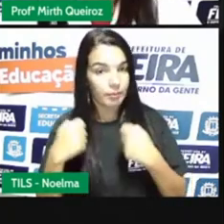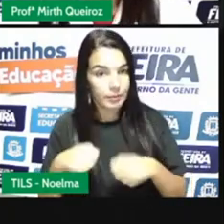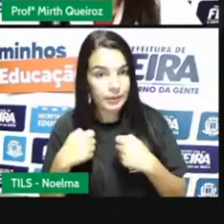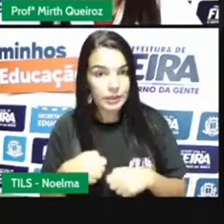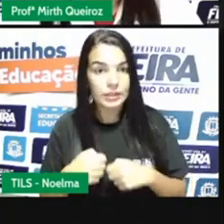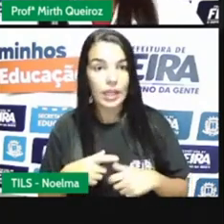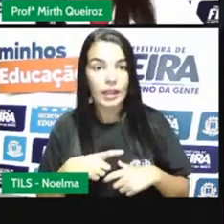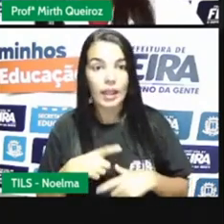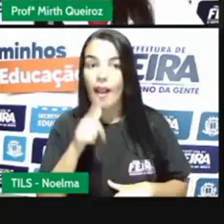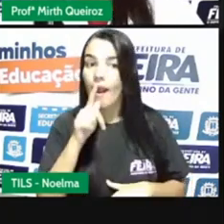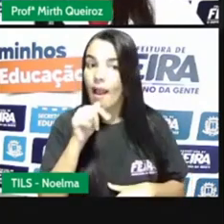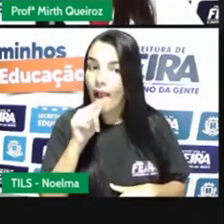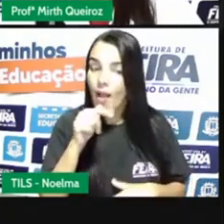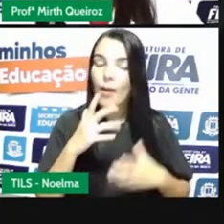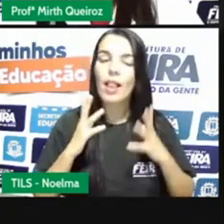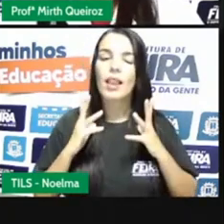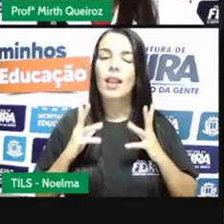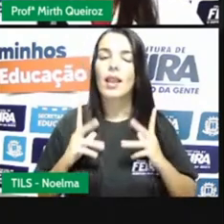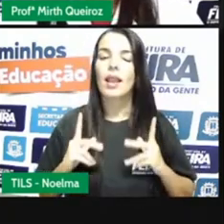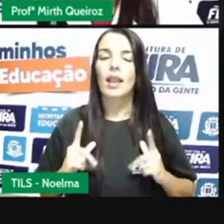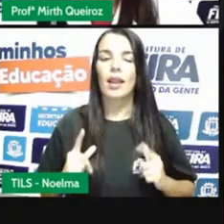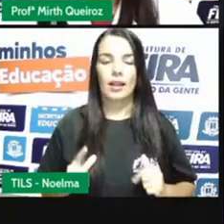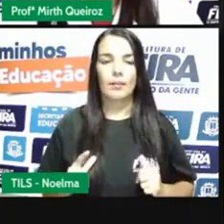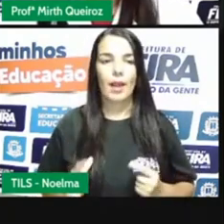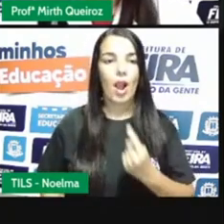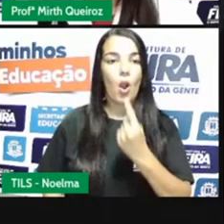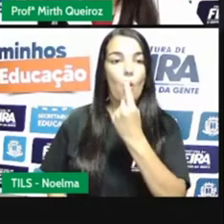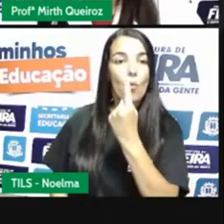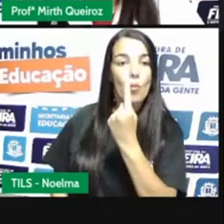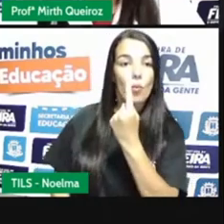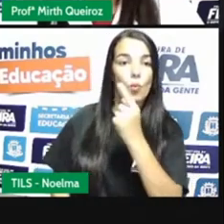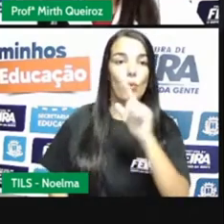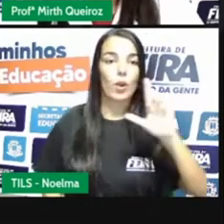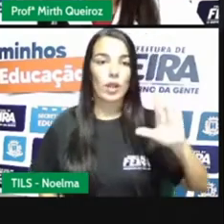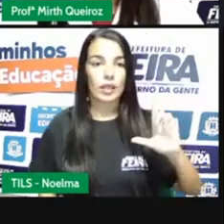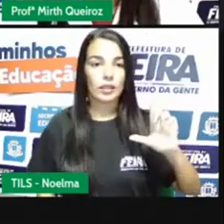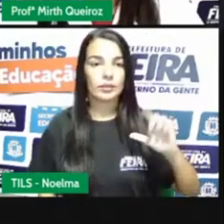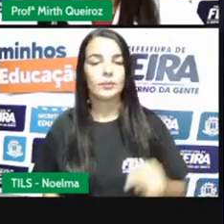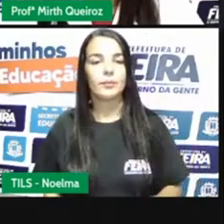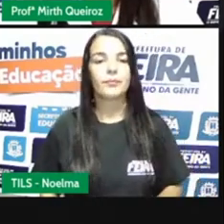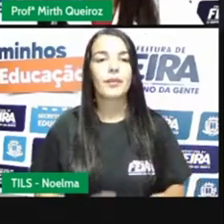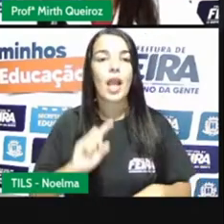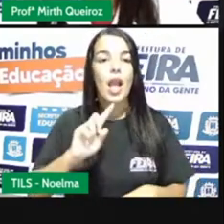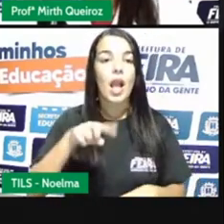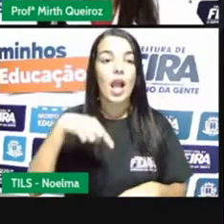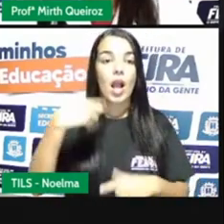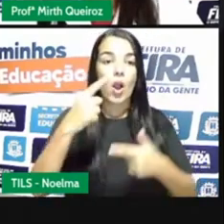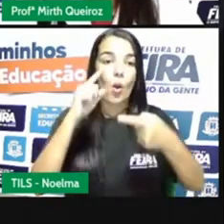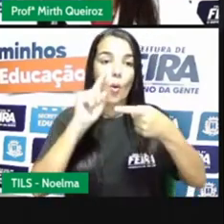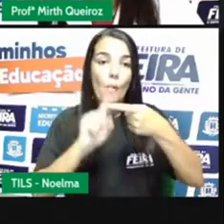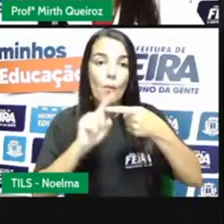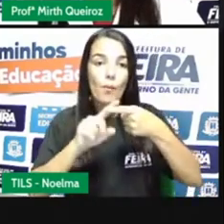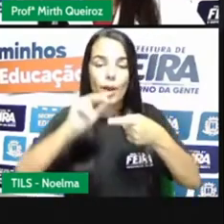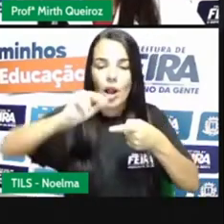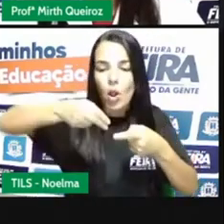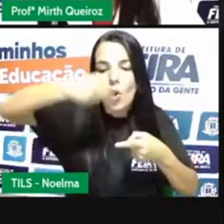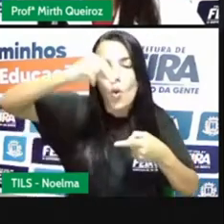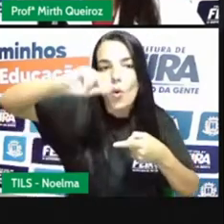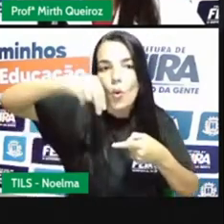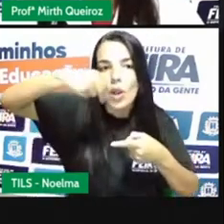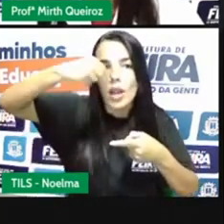isso que nós utilizamos aí ela filtrada, fervida ou então a água mineral. Uma colher de sopa bem cheia de açúcar